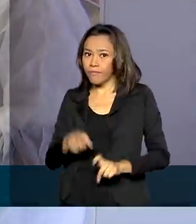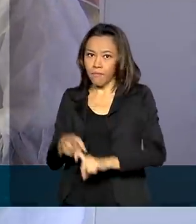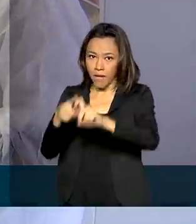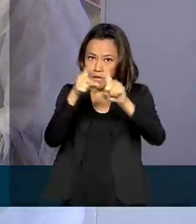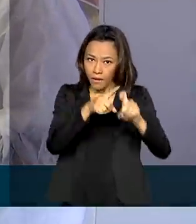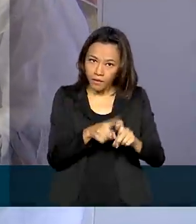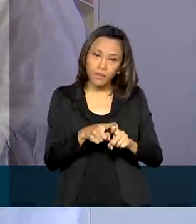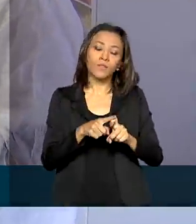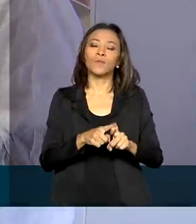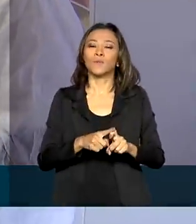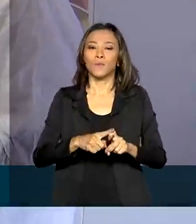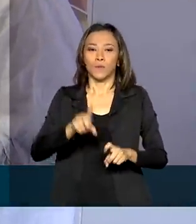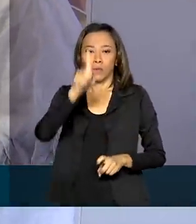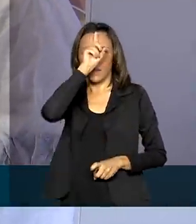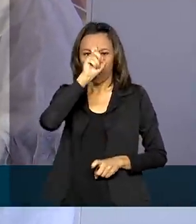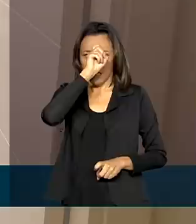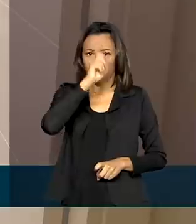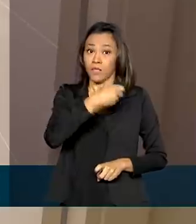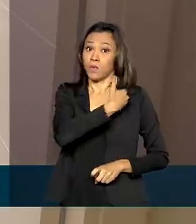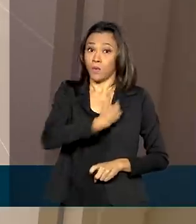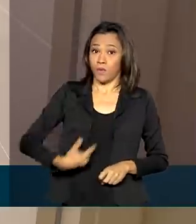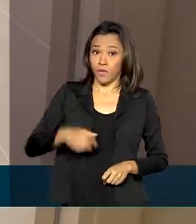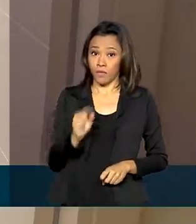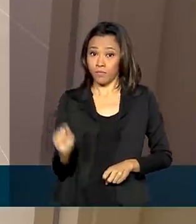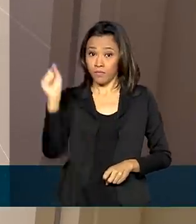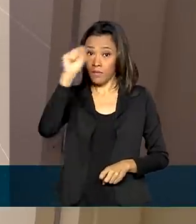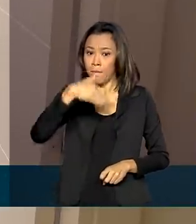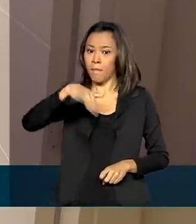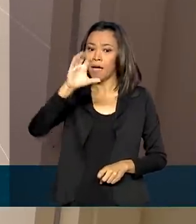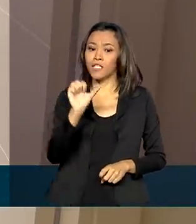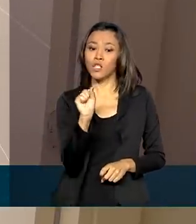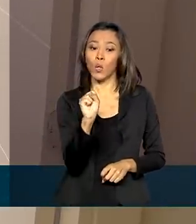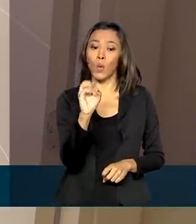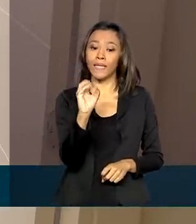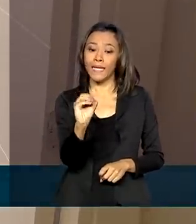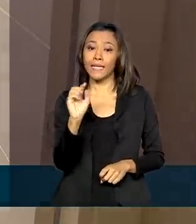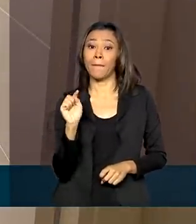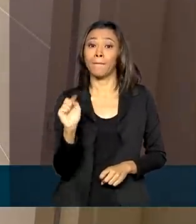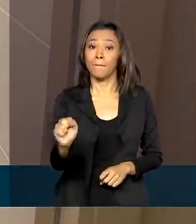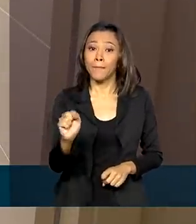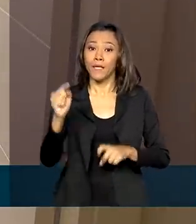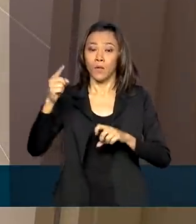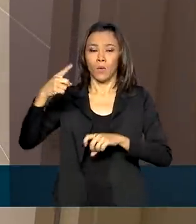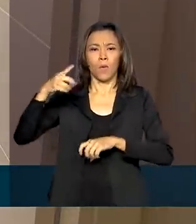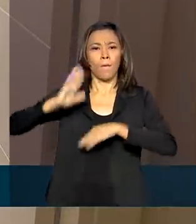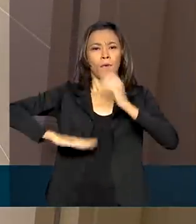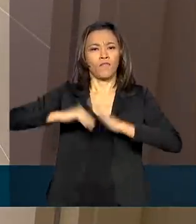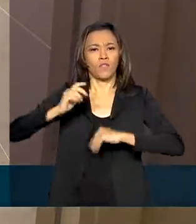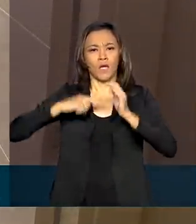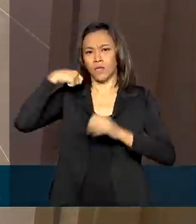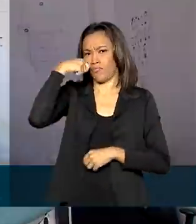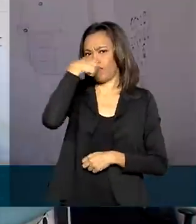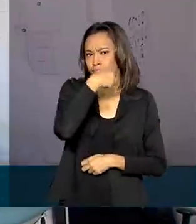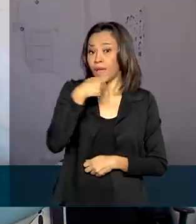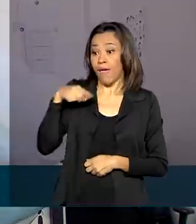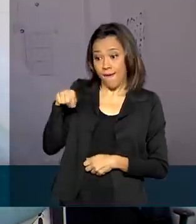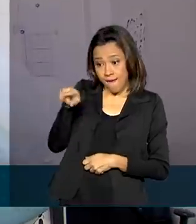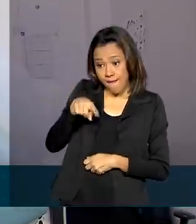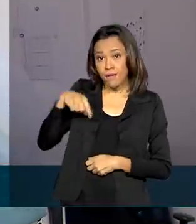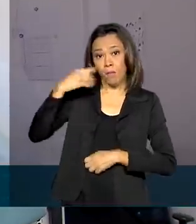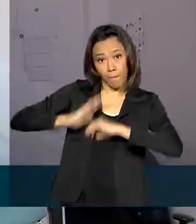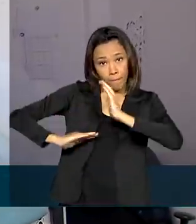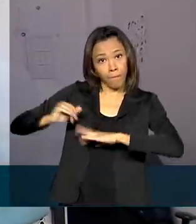Sistema Único de Saúde tem hoje mais de 80 mil dentistas. Os profissionais também estão preparados para